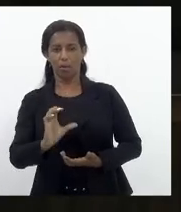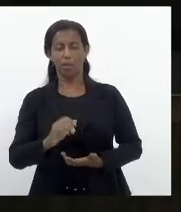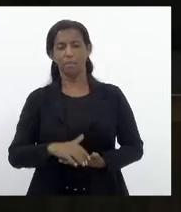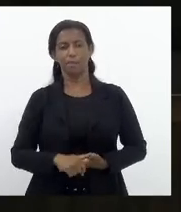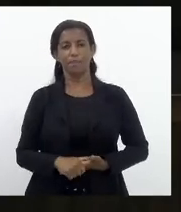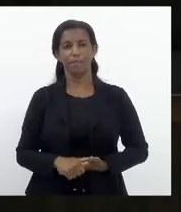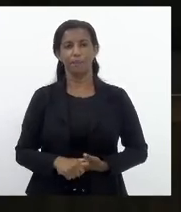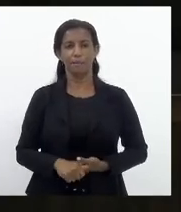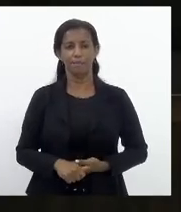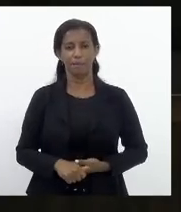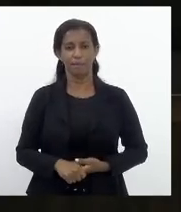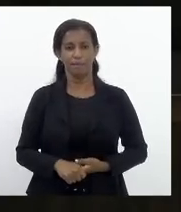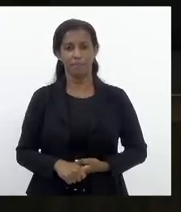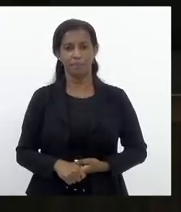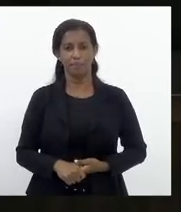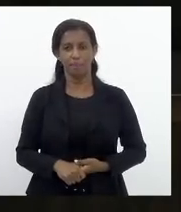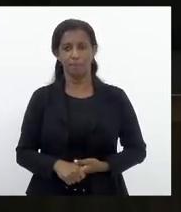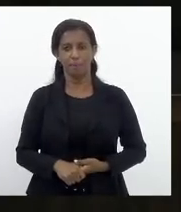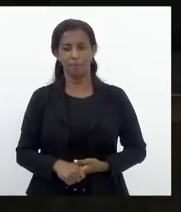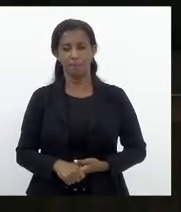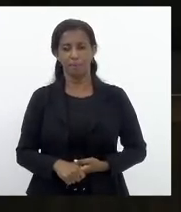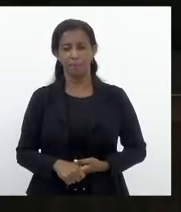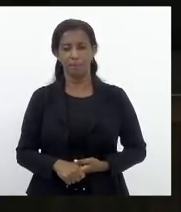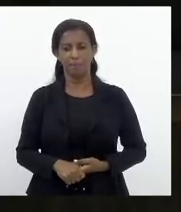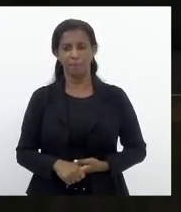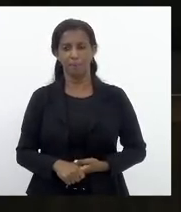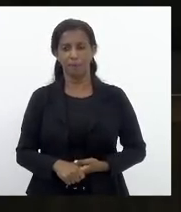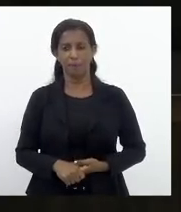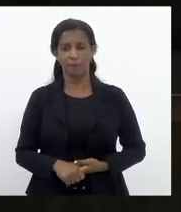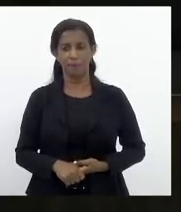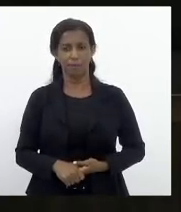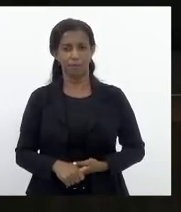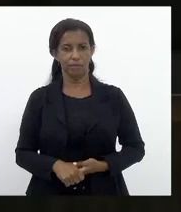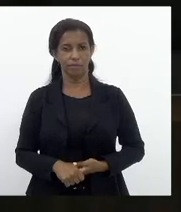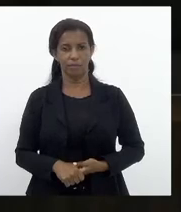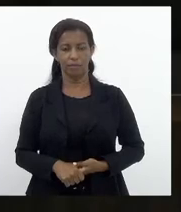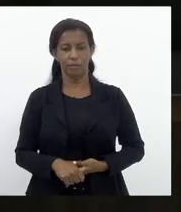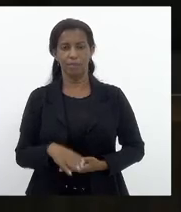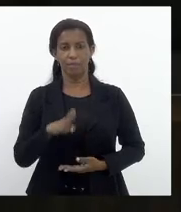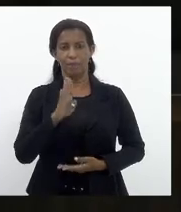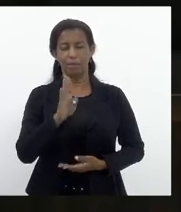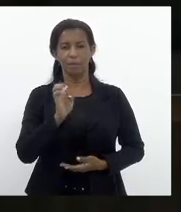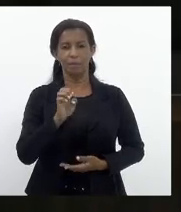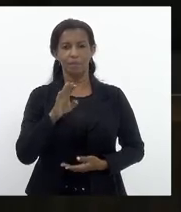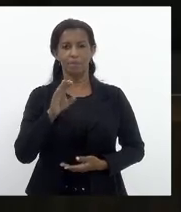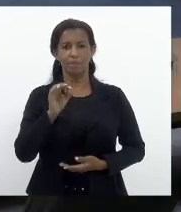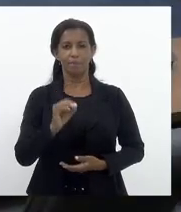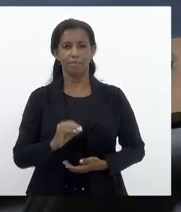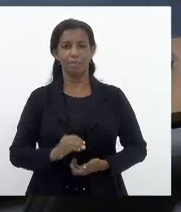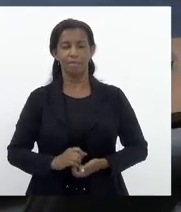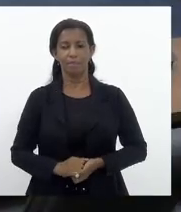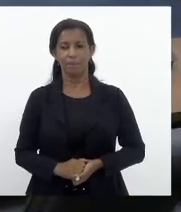a presidência designa o deputado Bebeto para emitir o parecer.